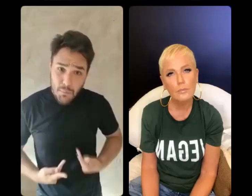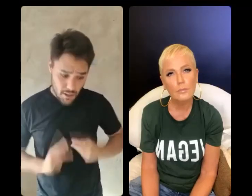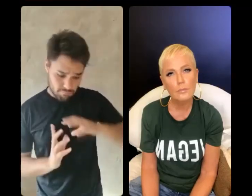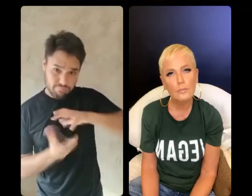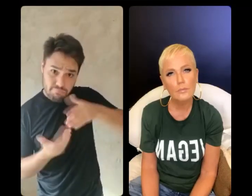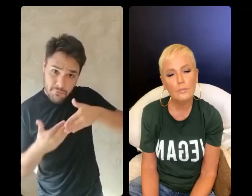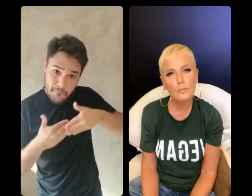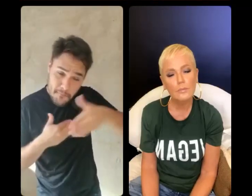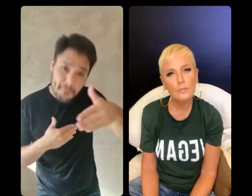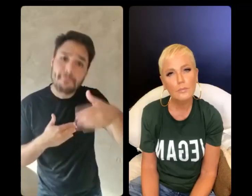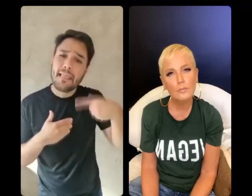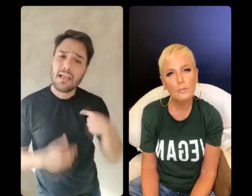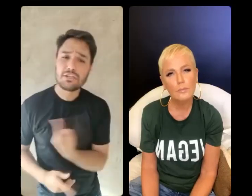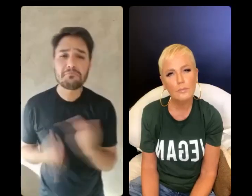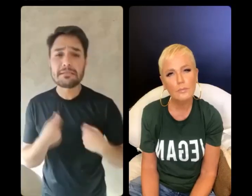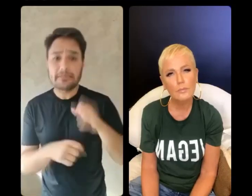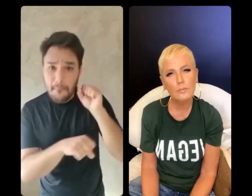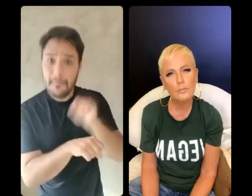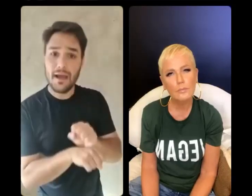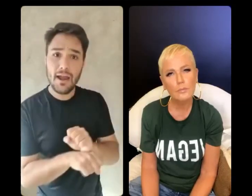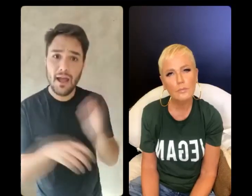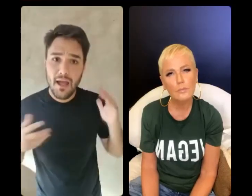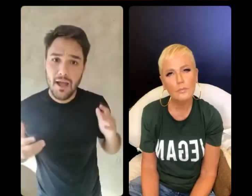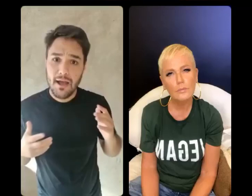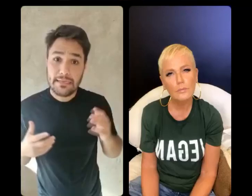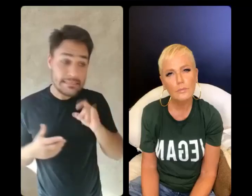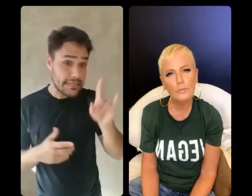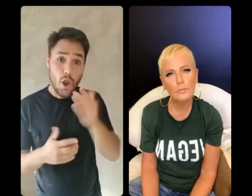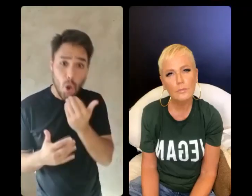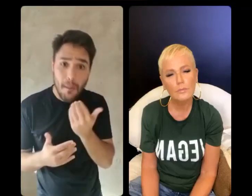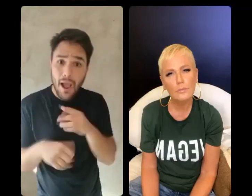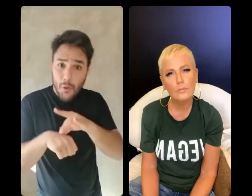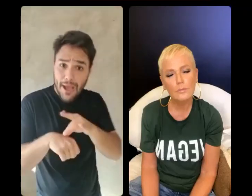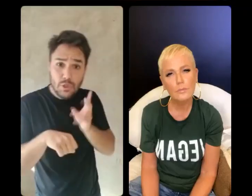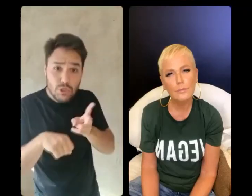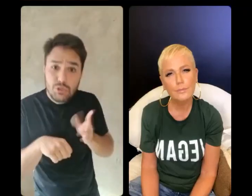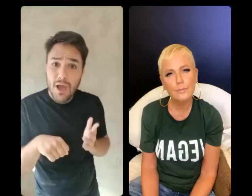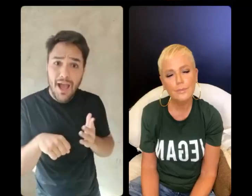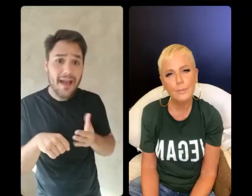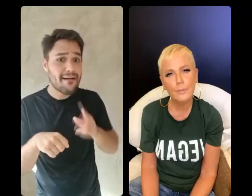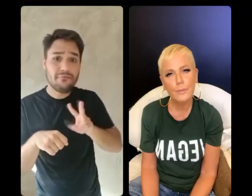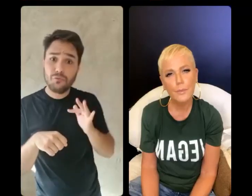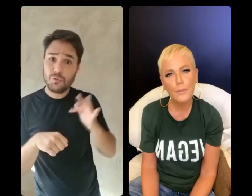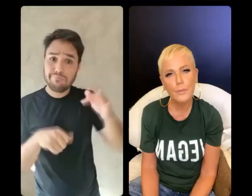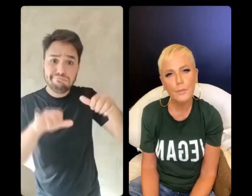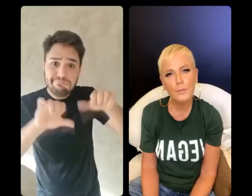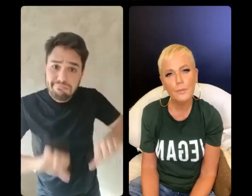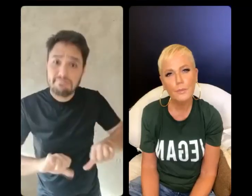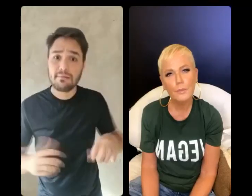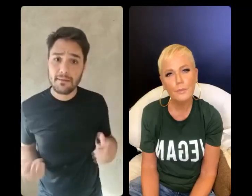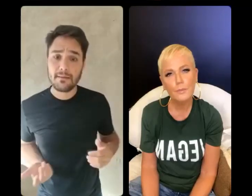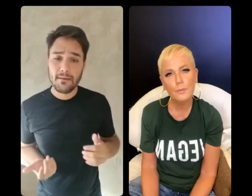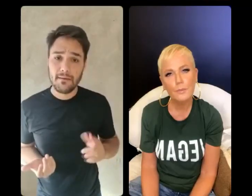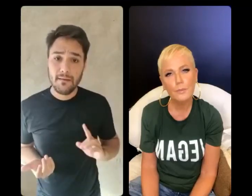se a gente não parar, é ladeira abaixo, fera. É daqui para pior. Muita gente fica, será que se a gente